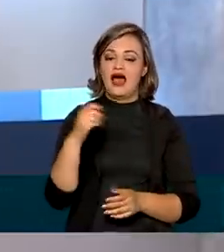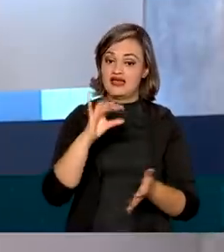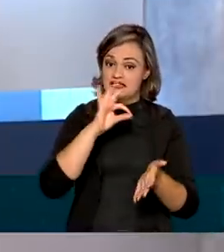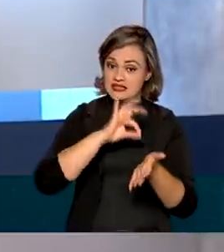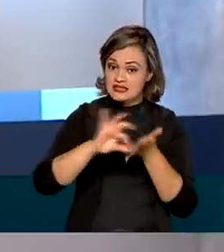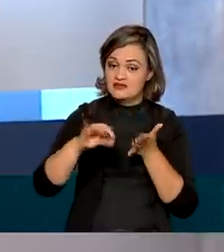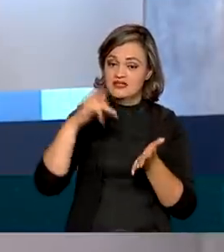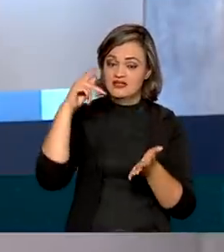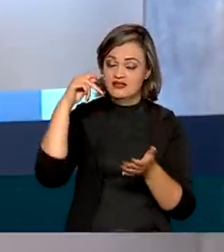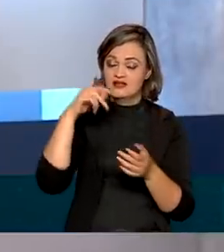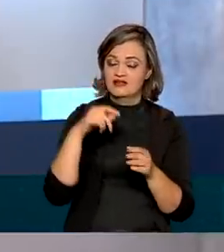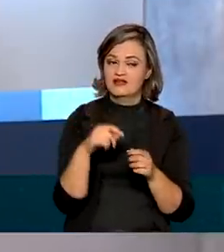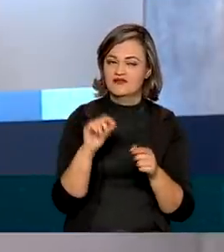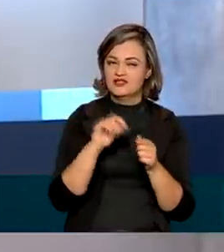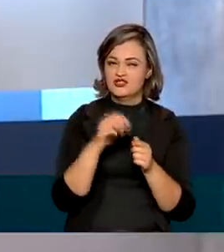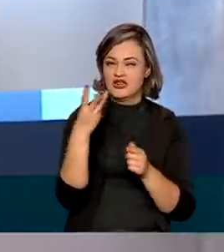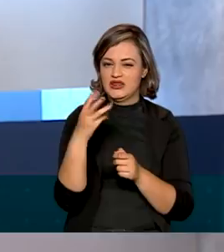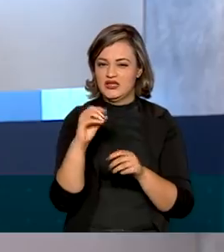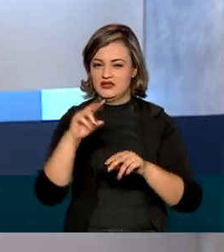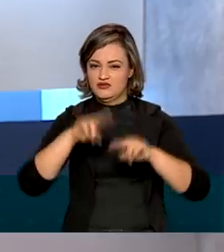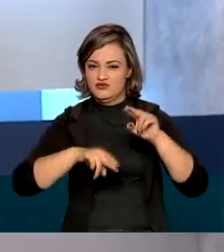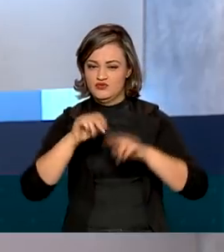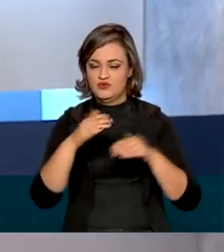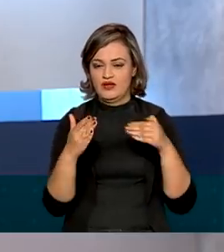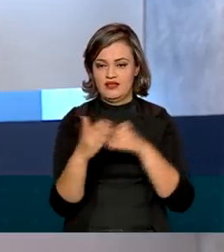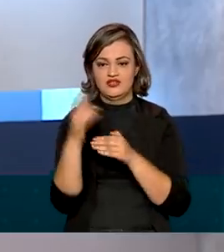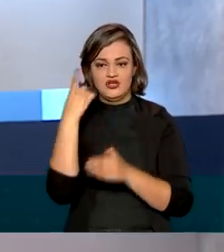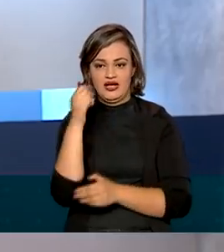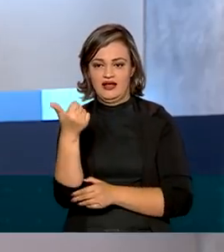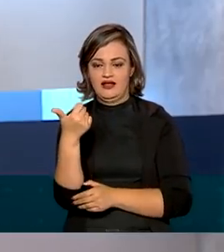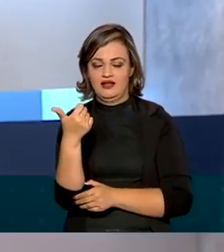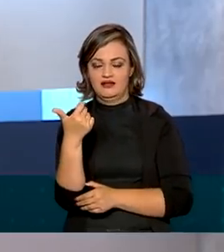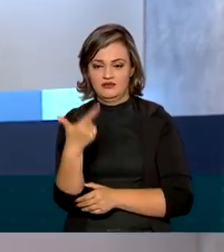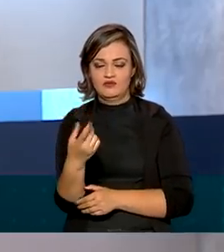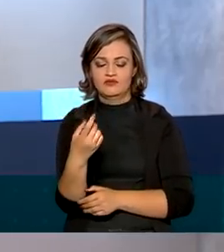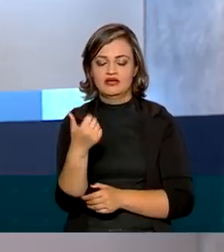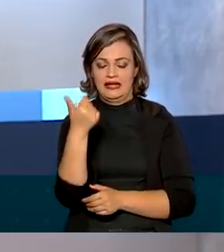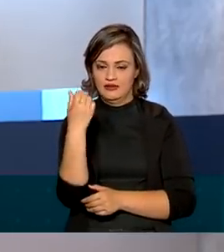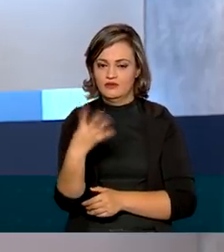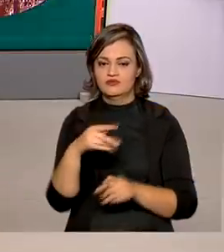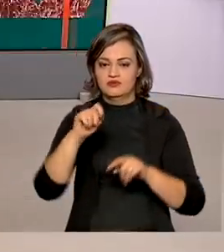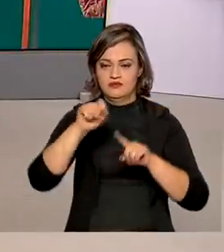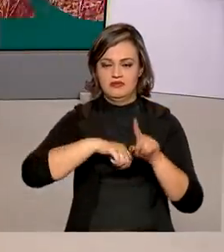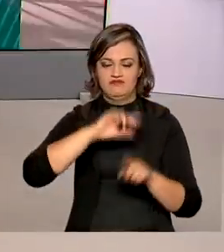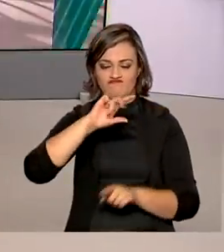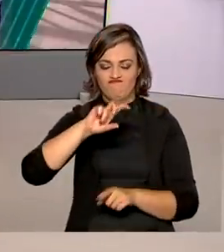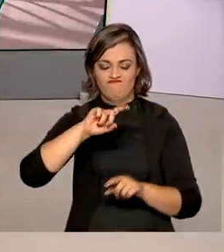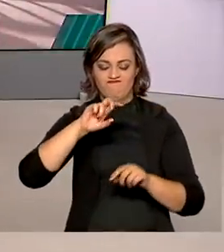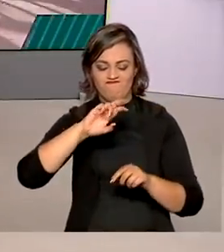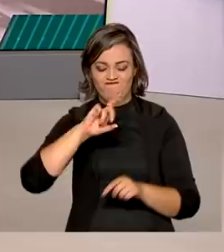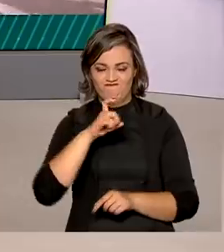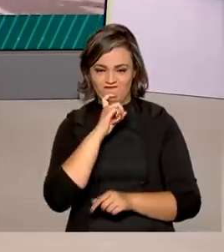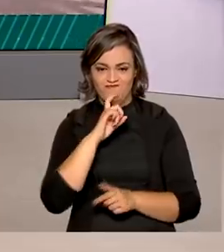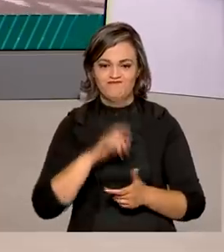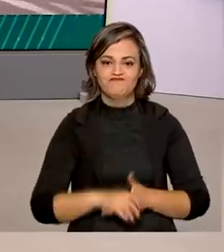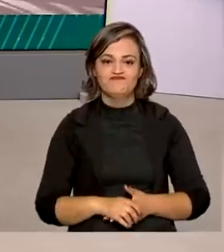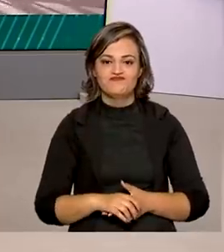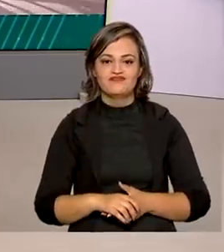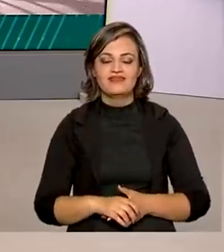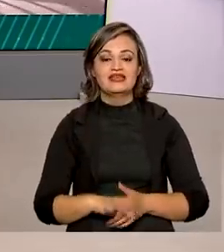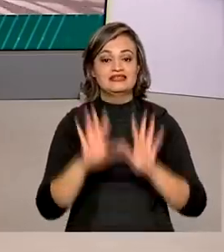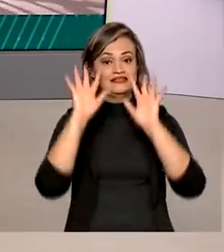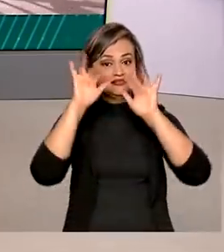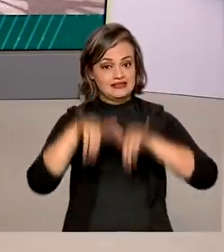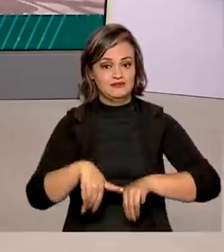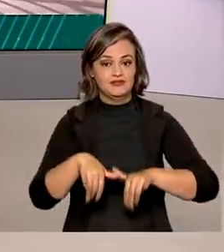realizada entre 30 de junho e 14 de julho na página do participante. E o Brasil em Dia